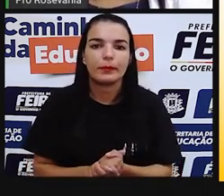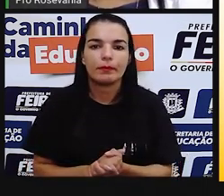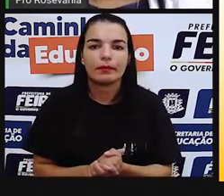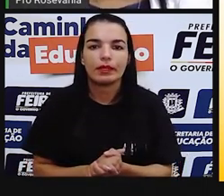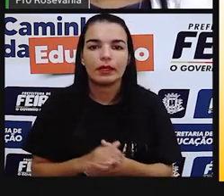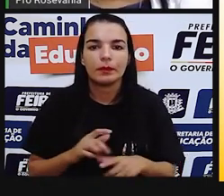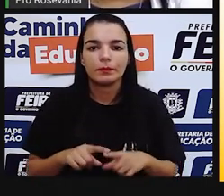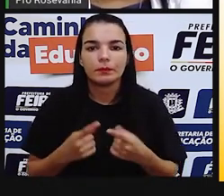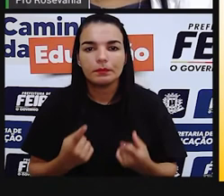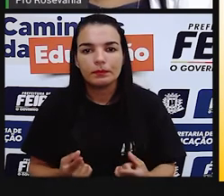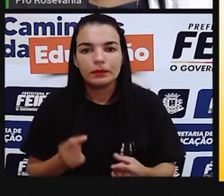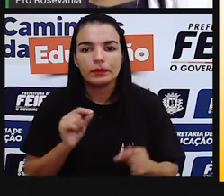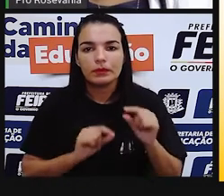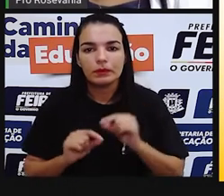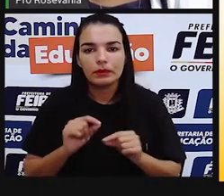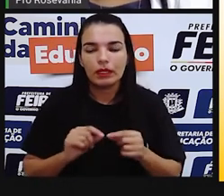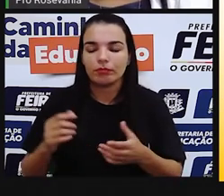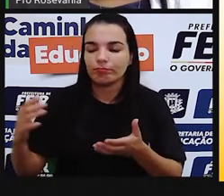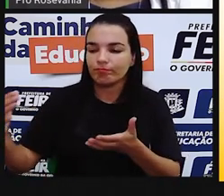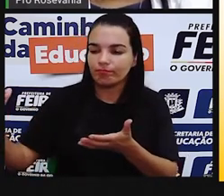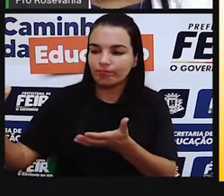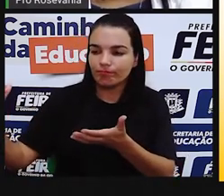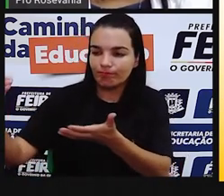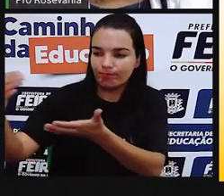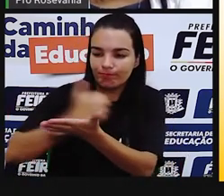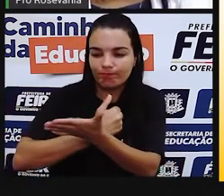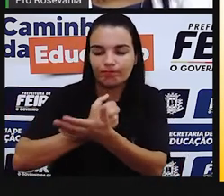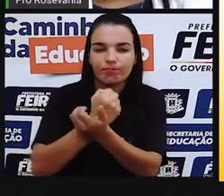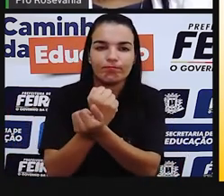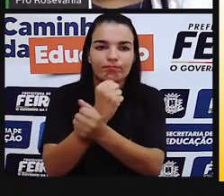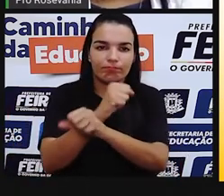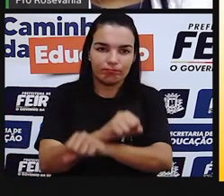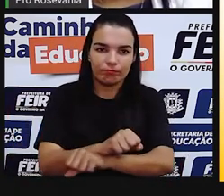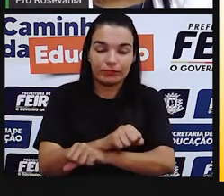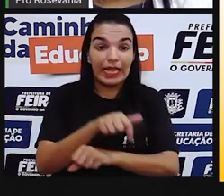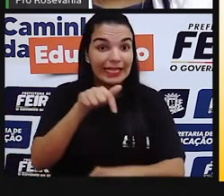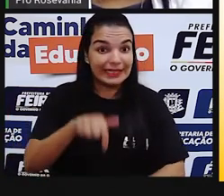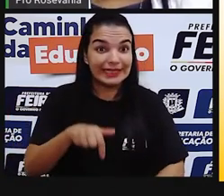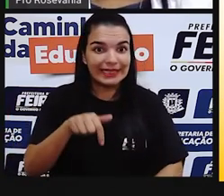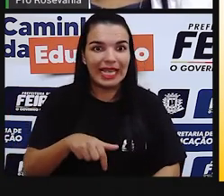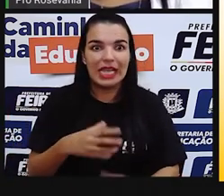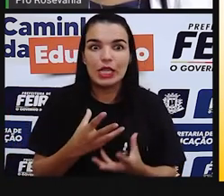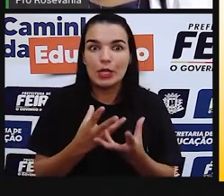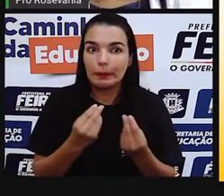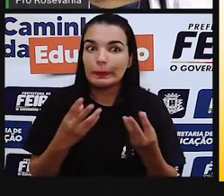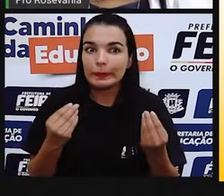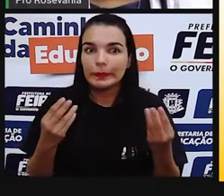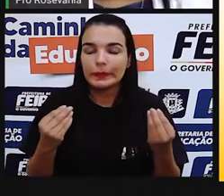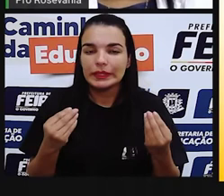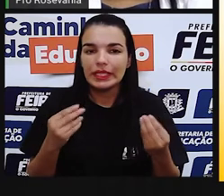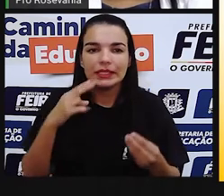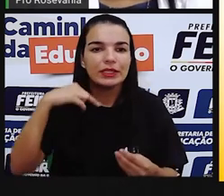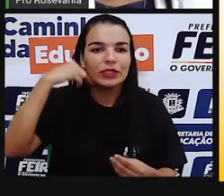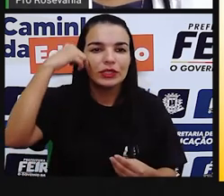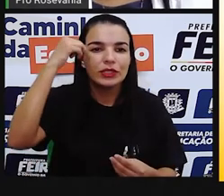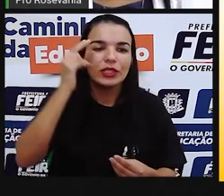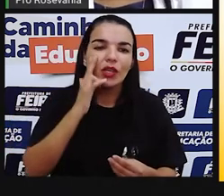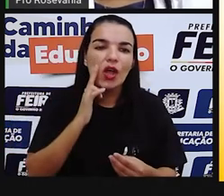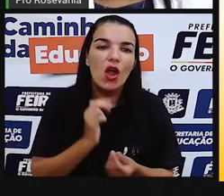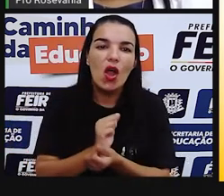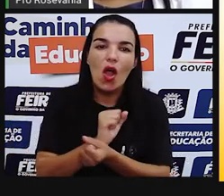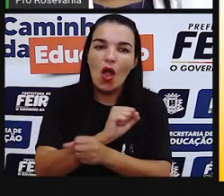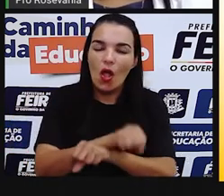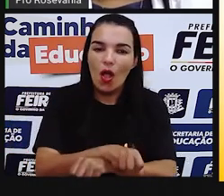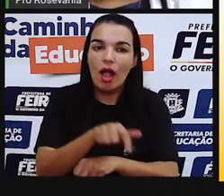privado, mas no prazo humano. Existem centenas de comunidades que não rolam no Brasil ainda, né? que são grupos de